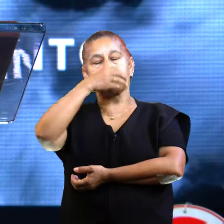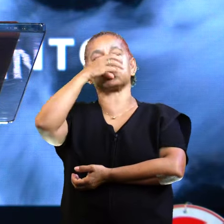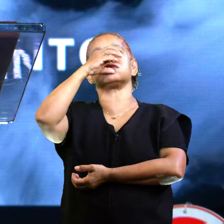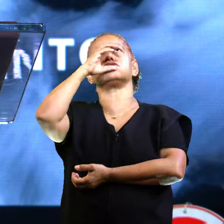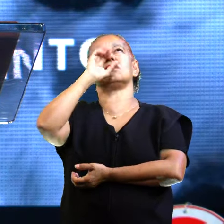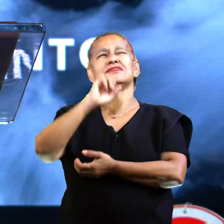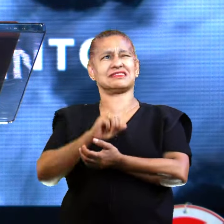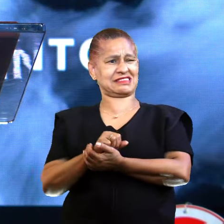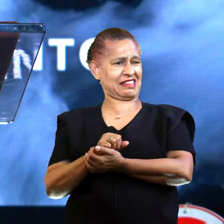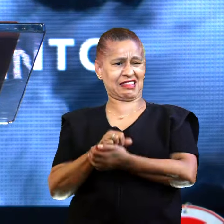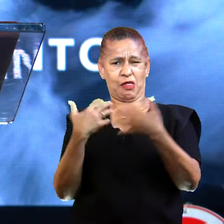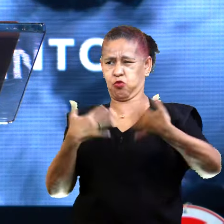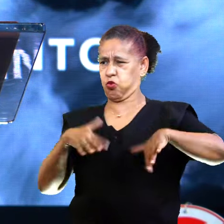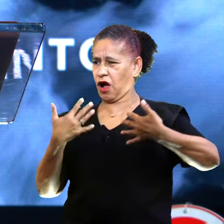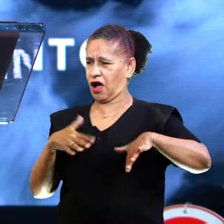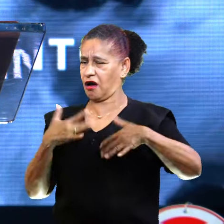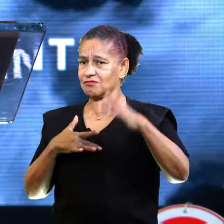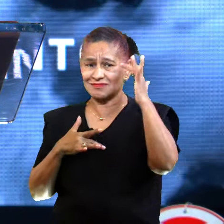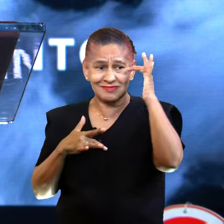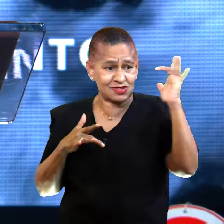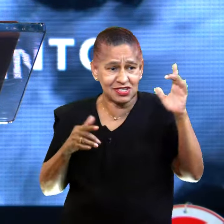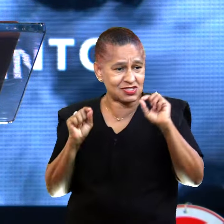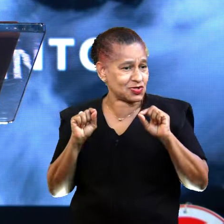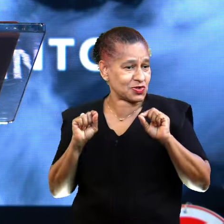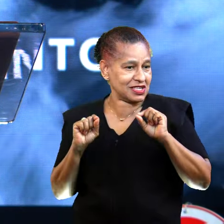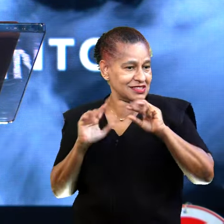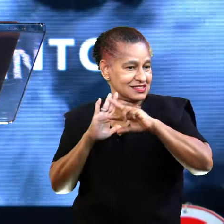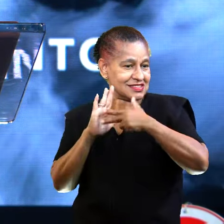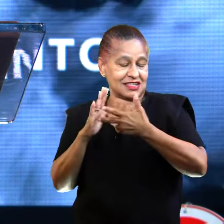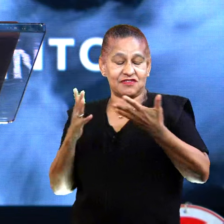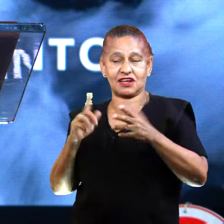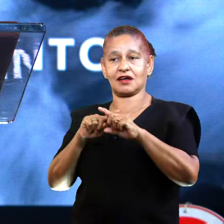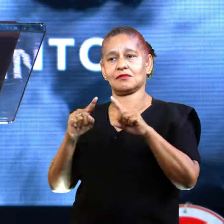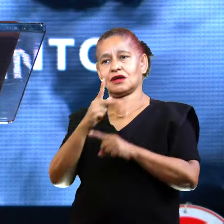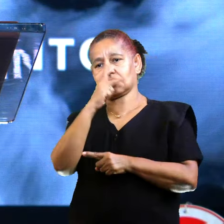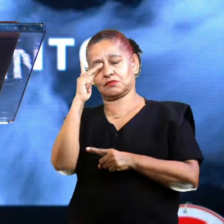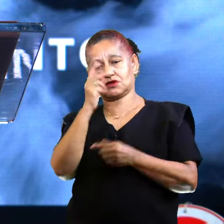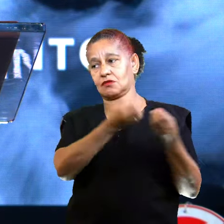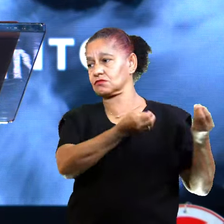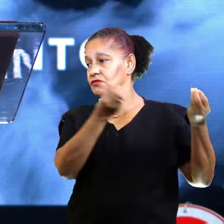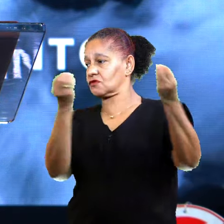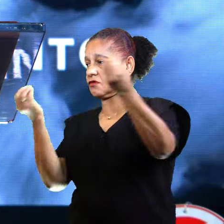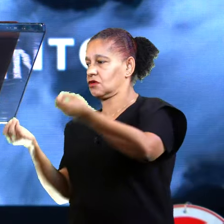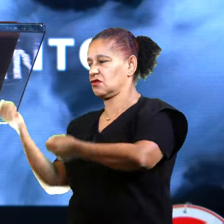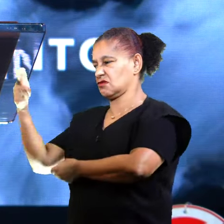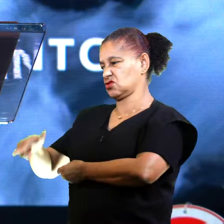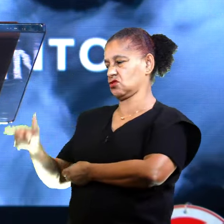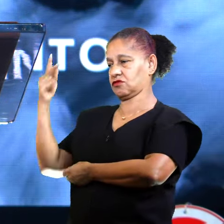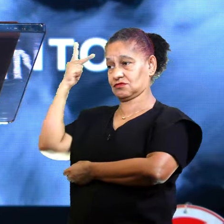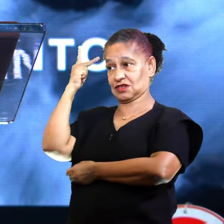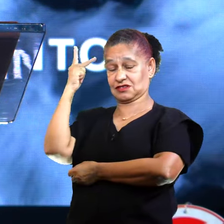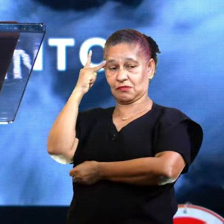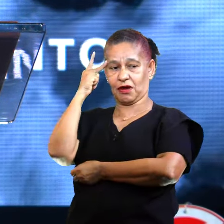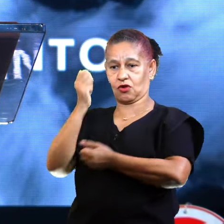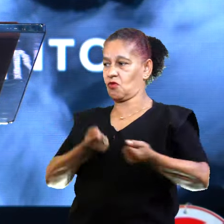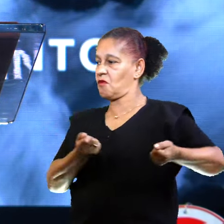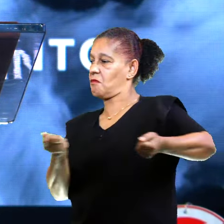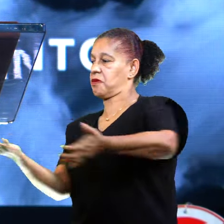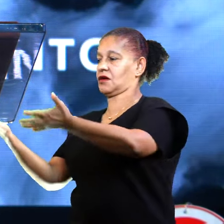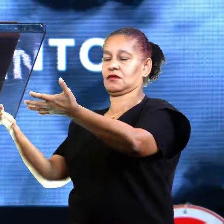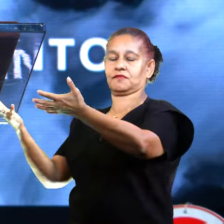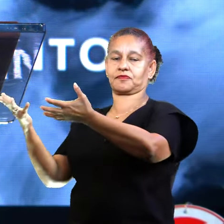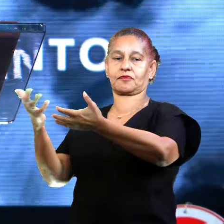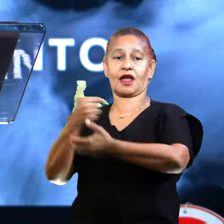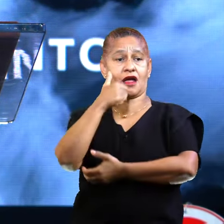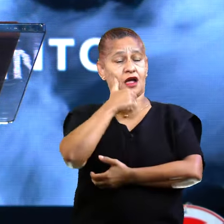Eu não entendi o que era isso. E aquele pessoal devolveu o menino para São Paulo. E quando chegou na missão, a líder da missão